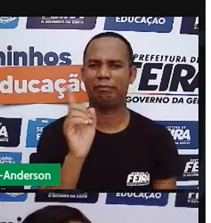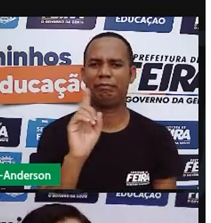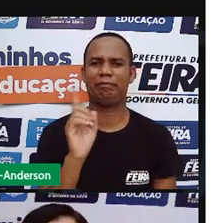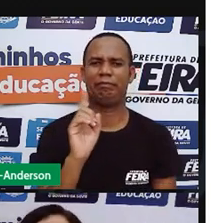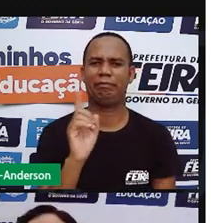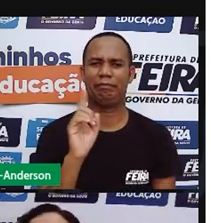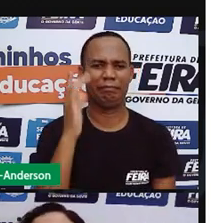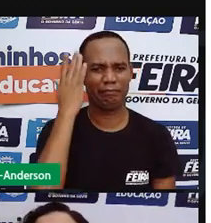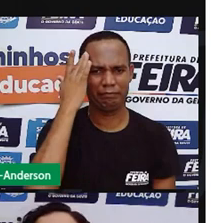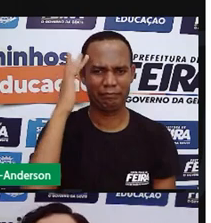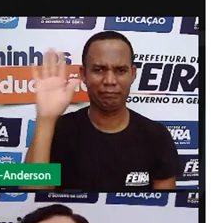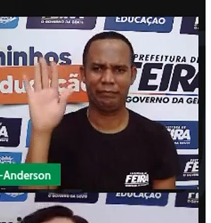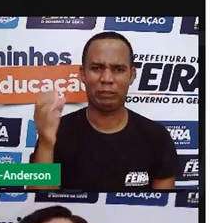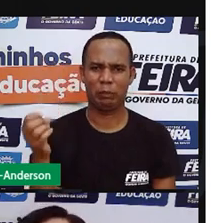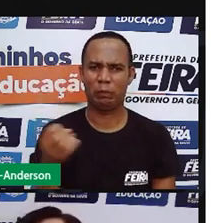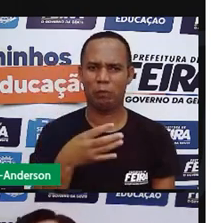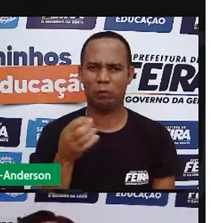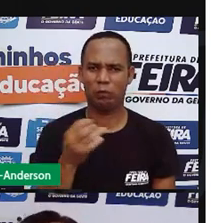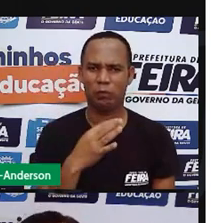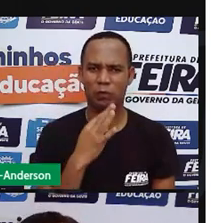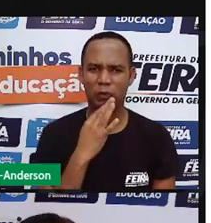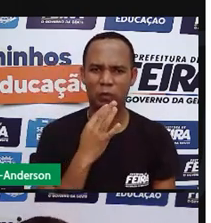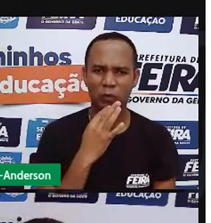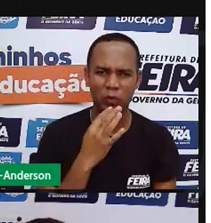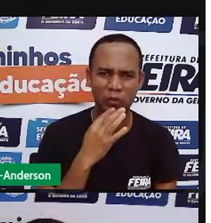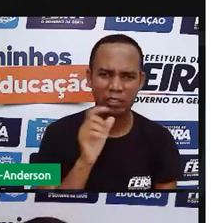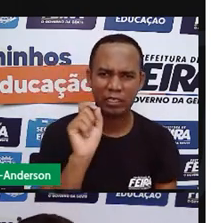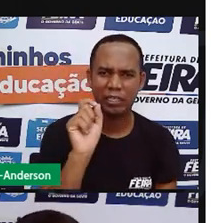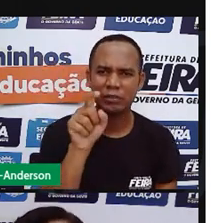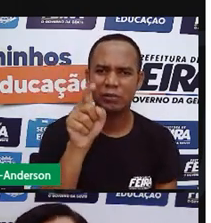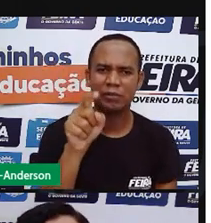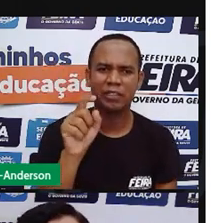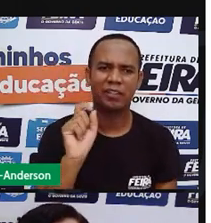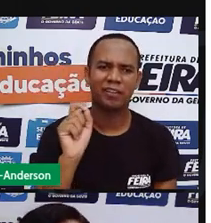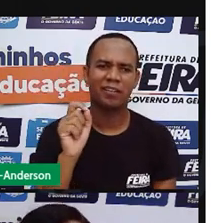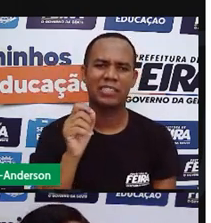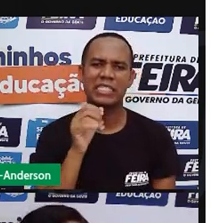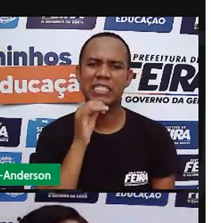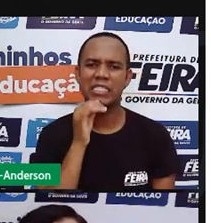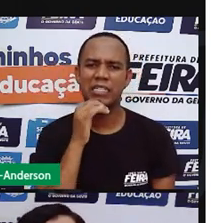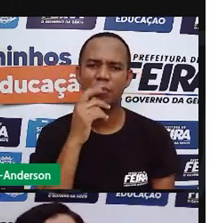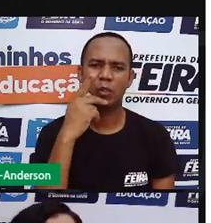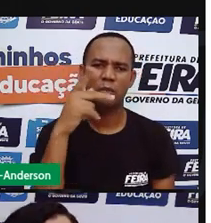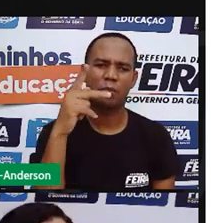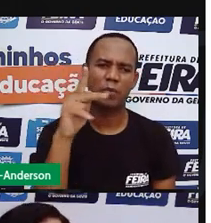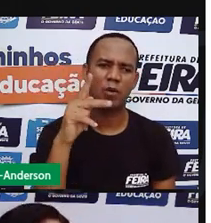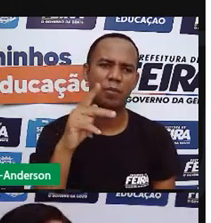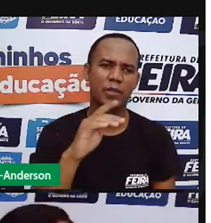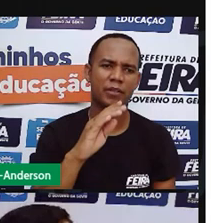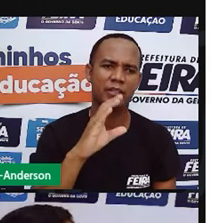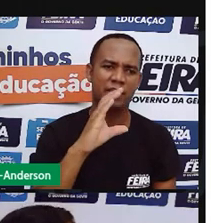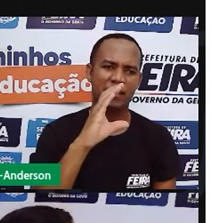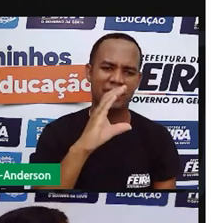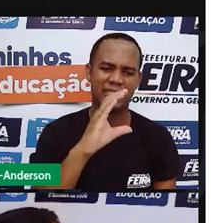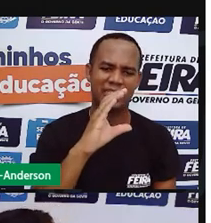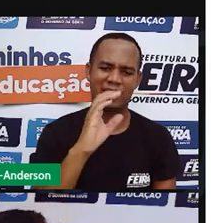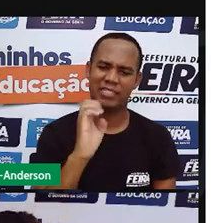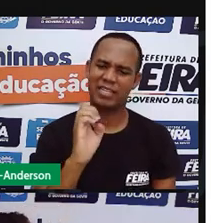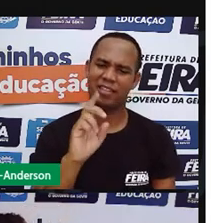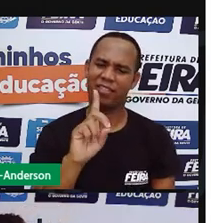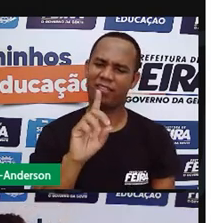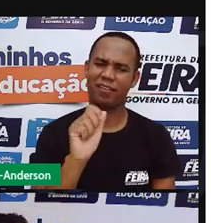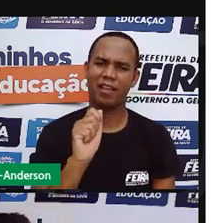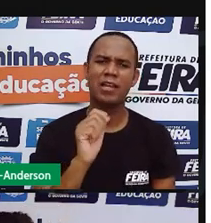bichinho, esse bichinho é o bicho da seda. E ele é criado. E quando ele faz o casulo, Anderson, é um